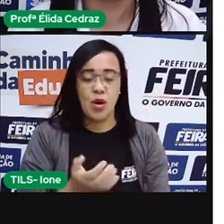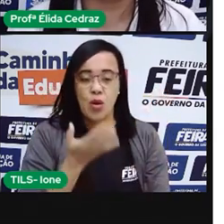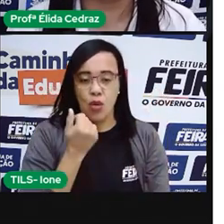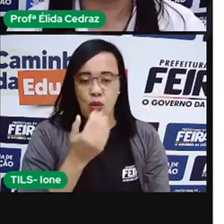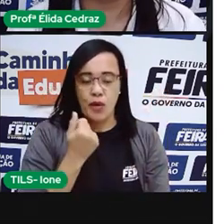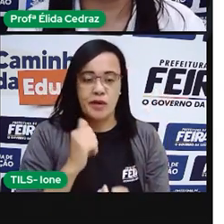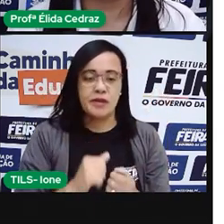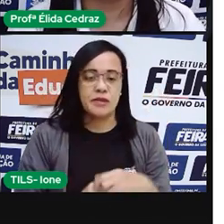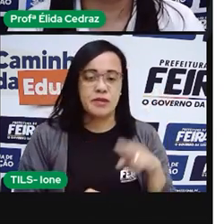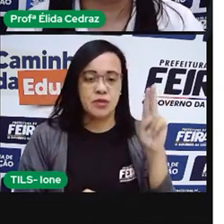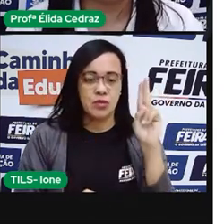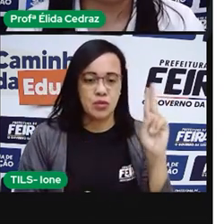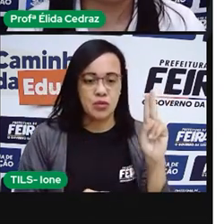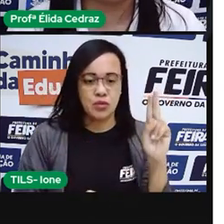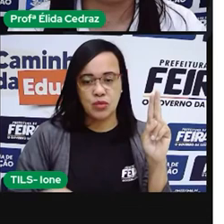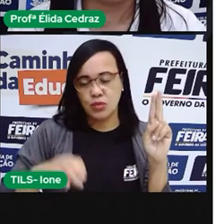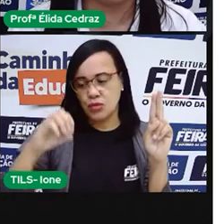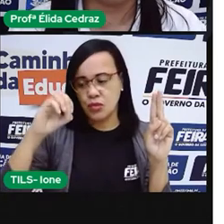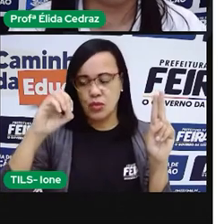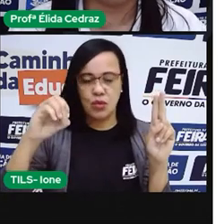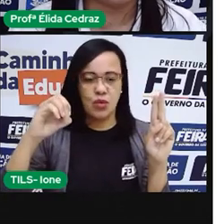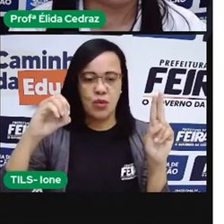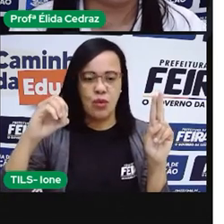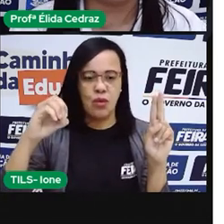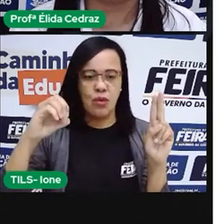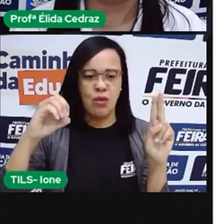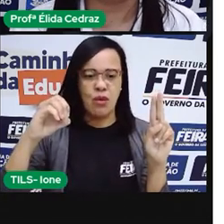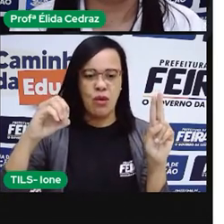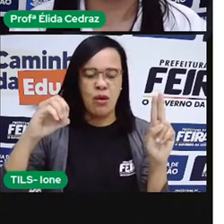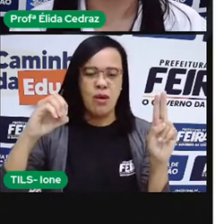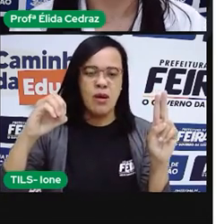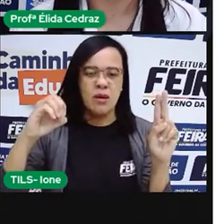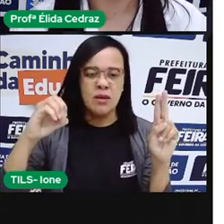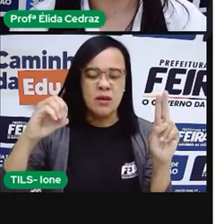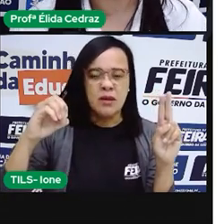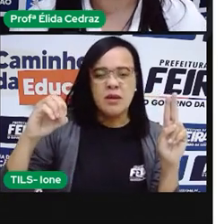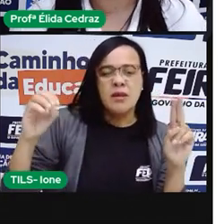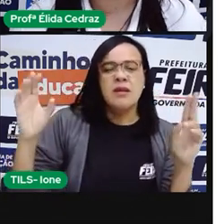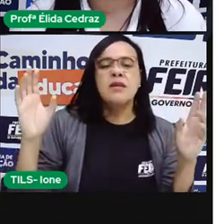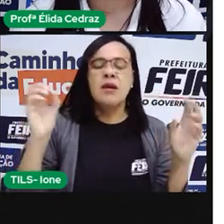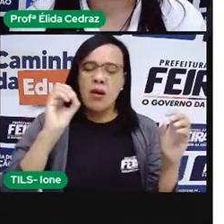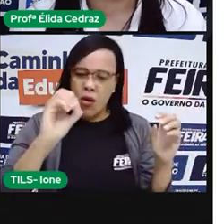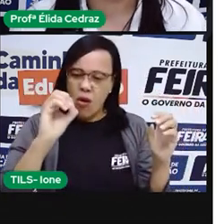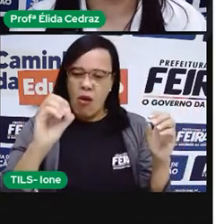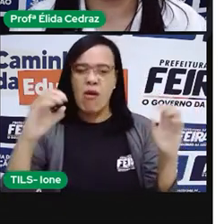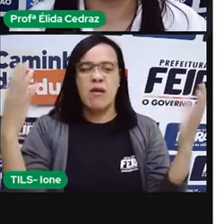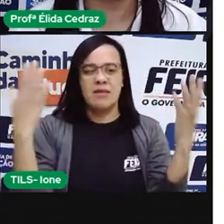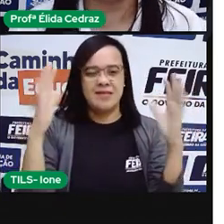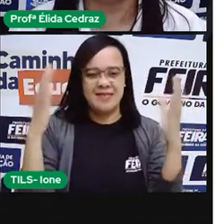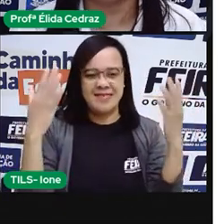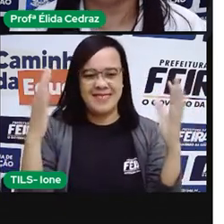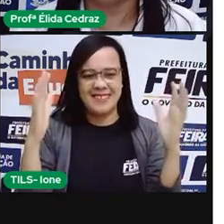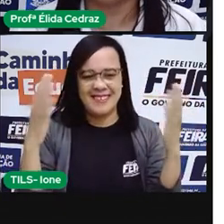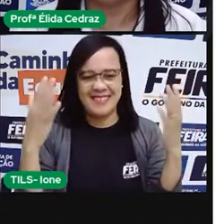Comer. Ó. Comer. Isso. Letra O.